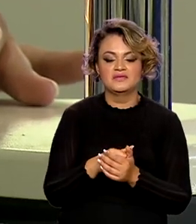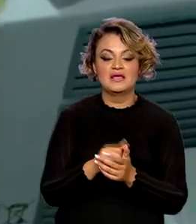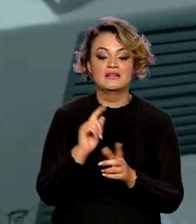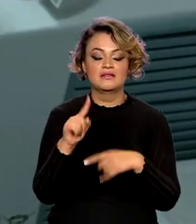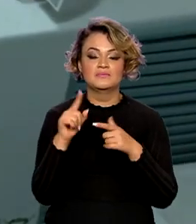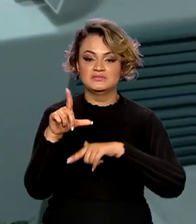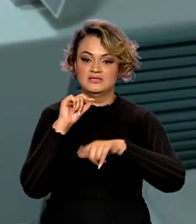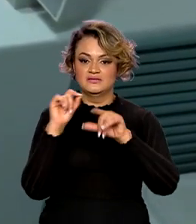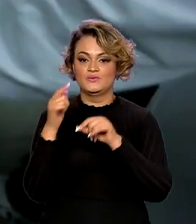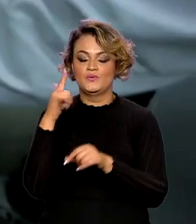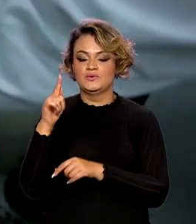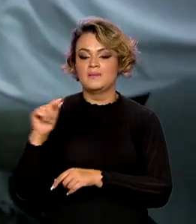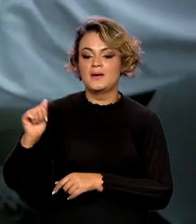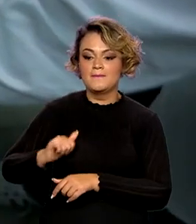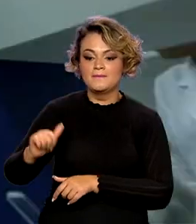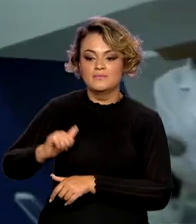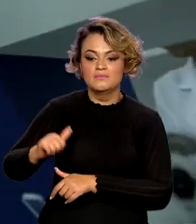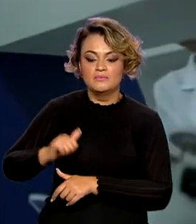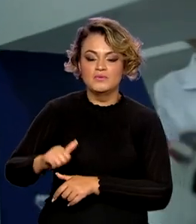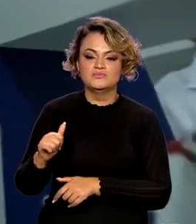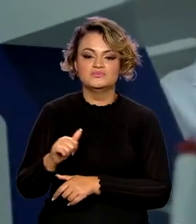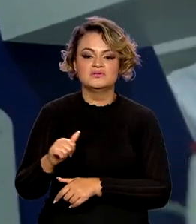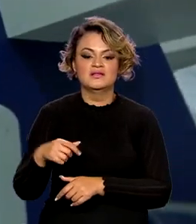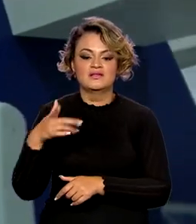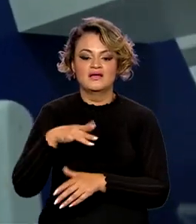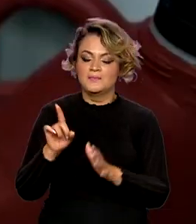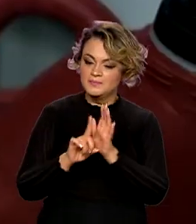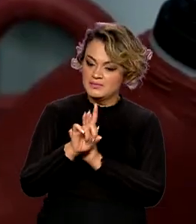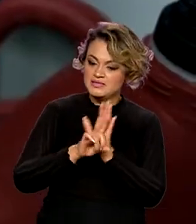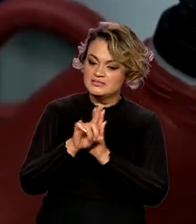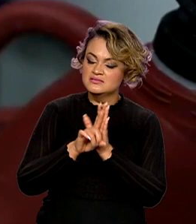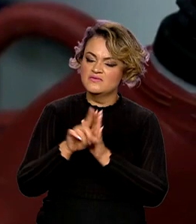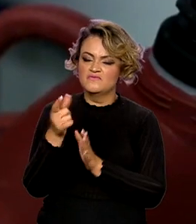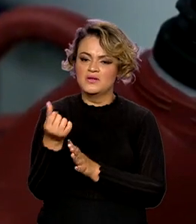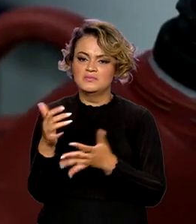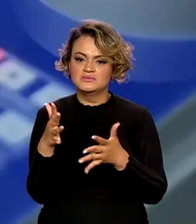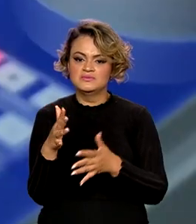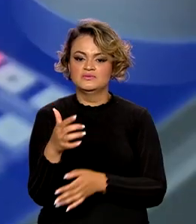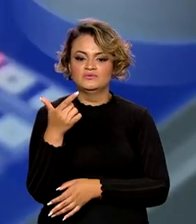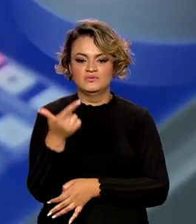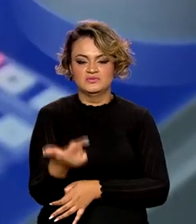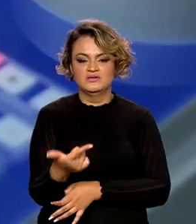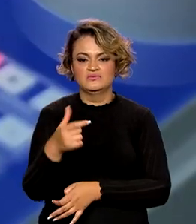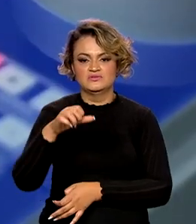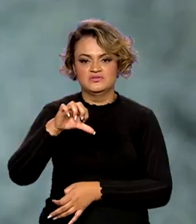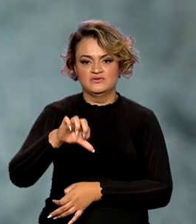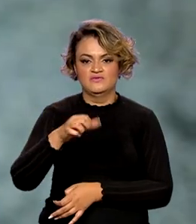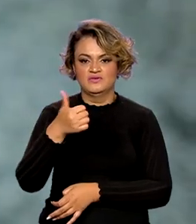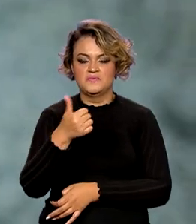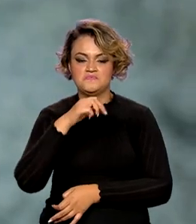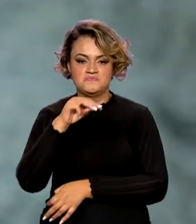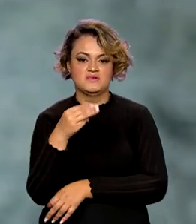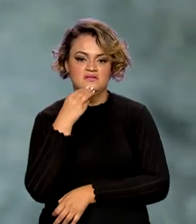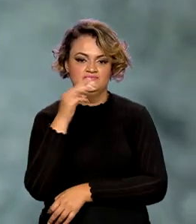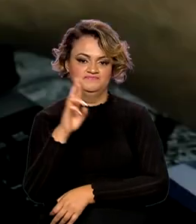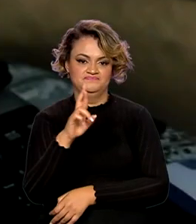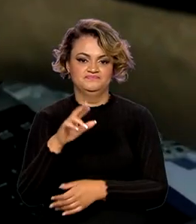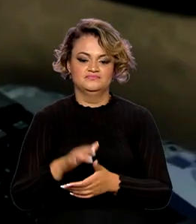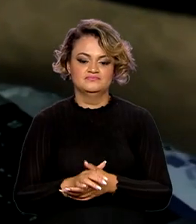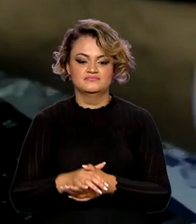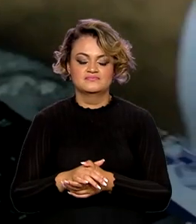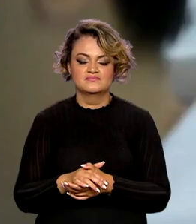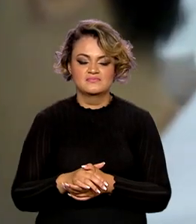seleção é para bolsas de produtividade em pesquisa, com valor de 291 milhões de reais.